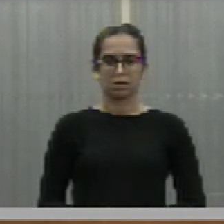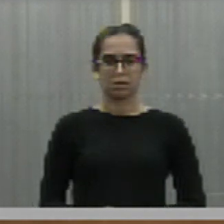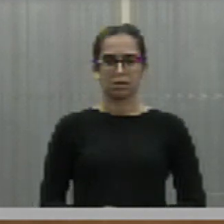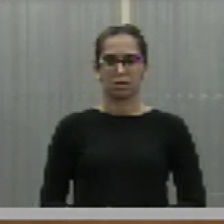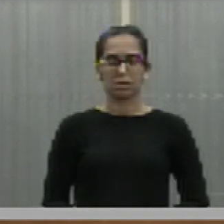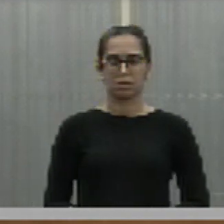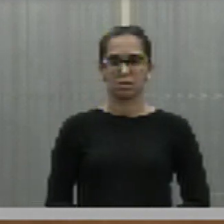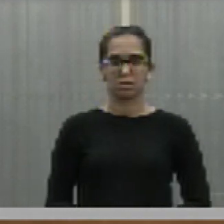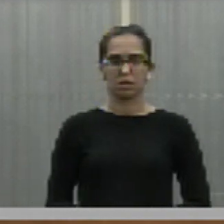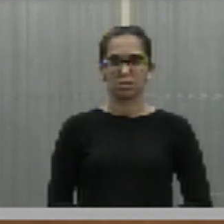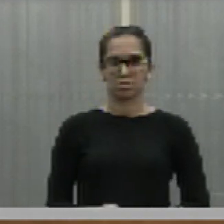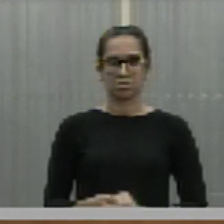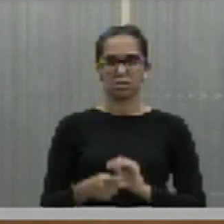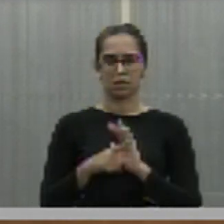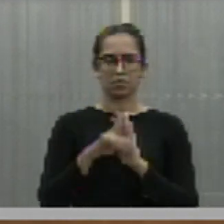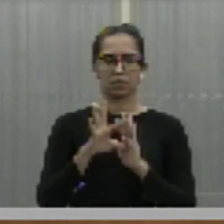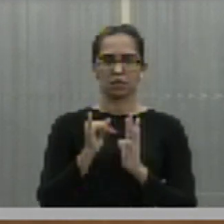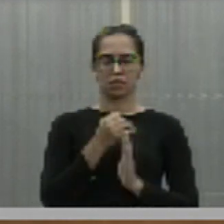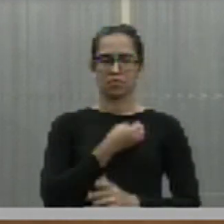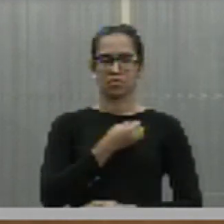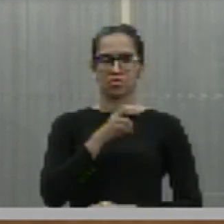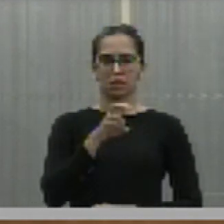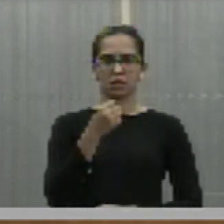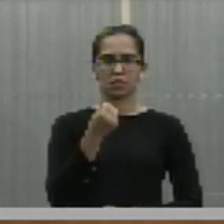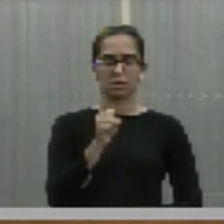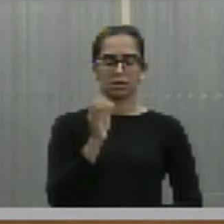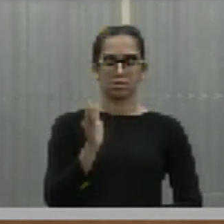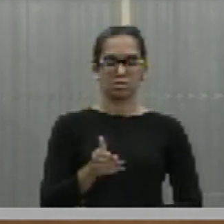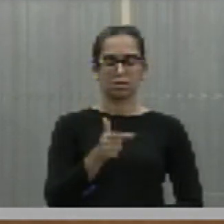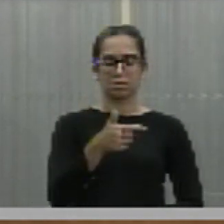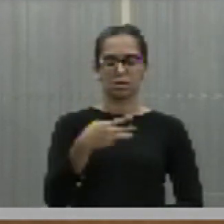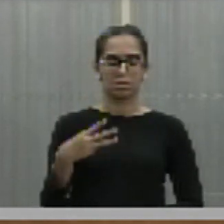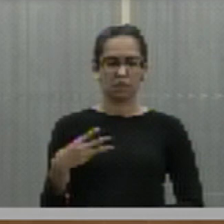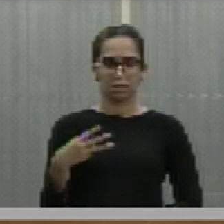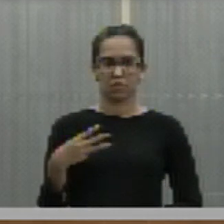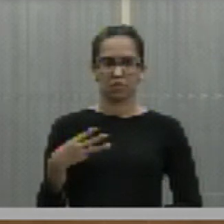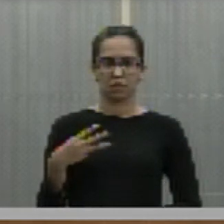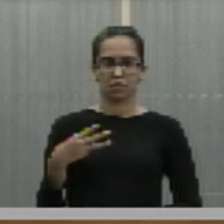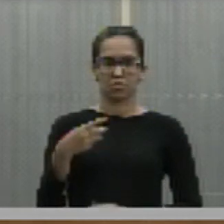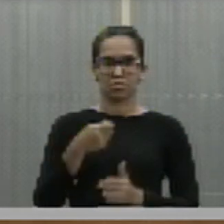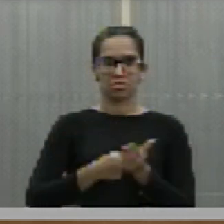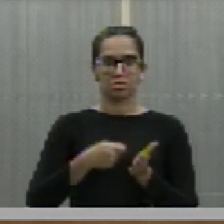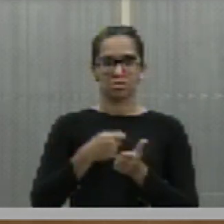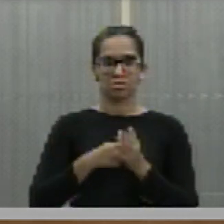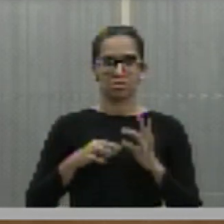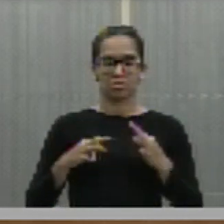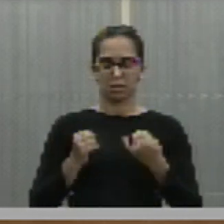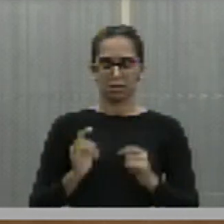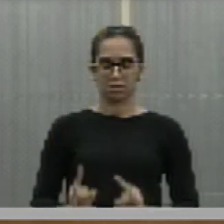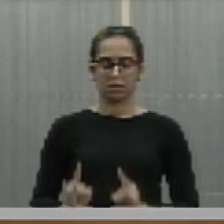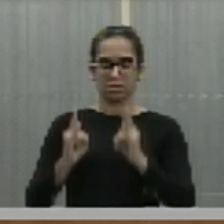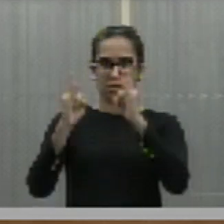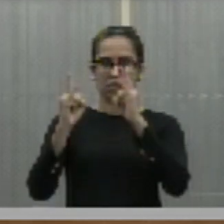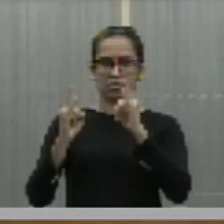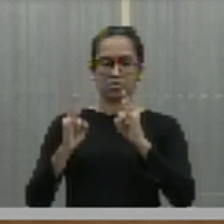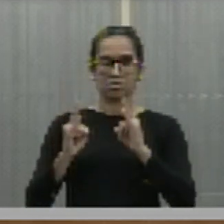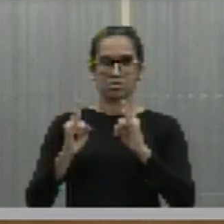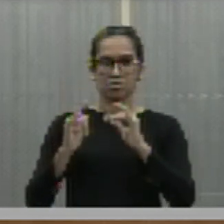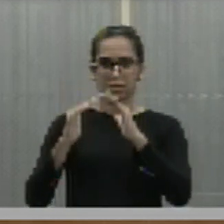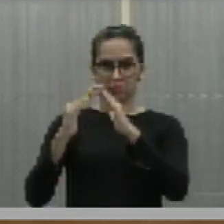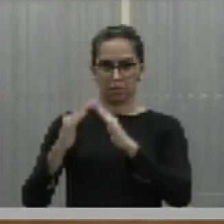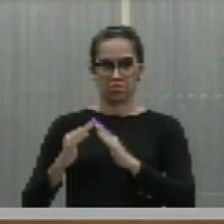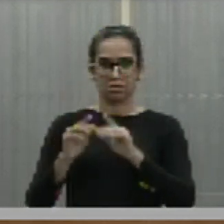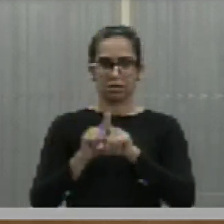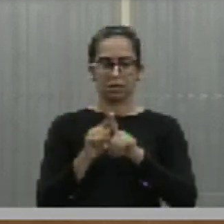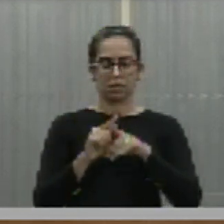de lei número 58, barra 2023, obriga os condomínios residenciais e